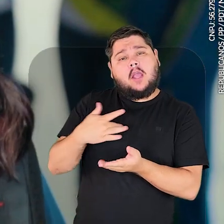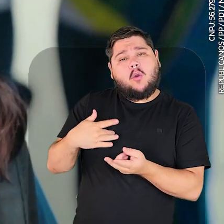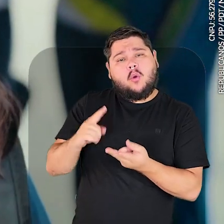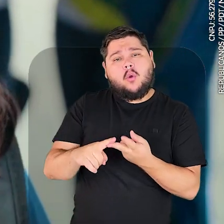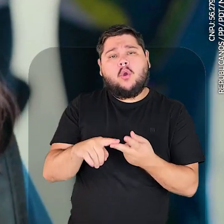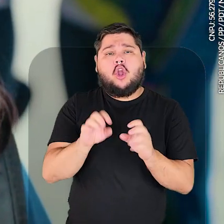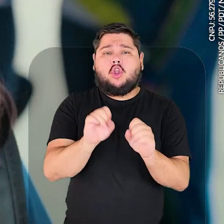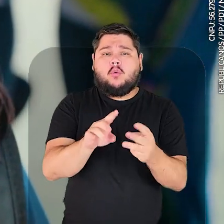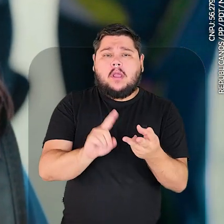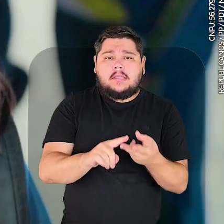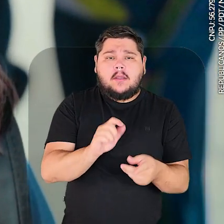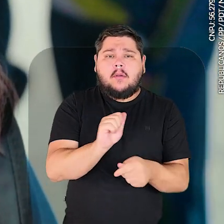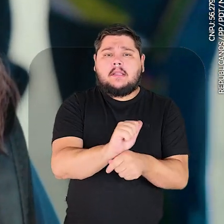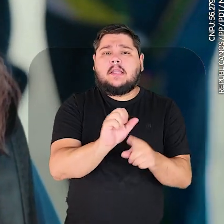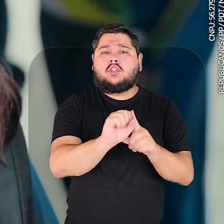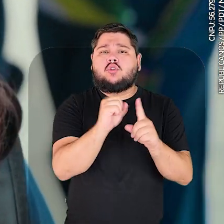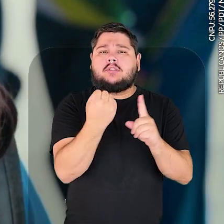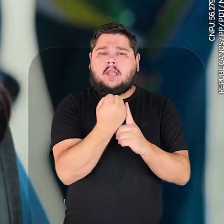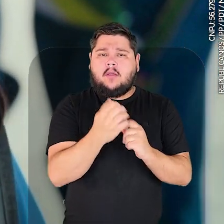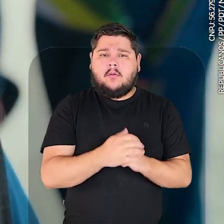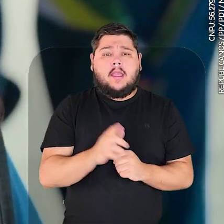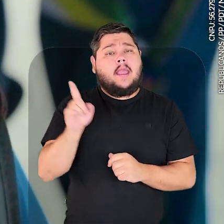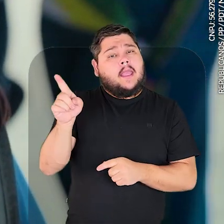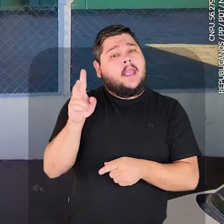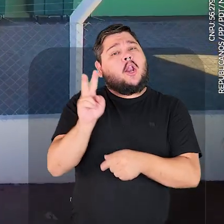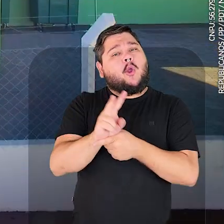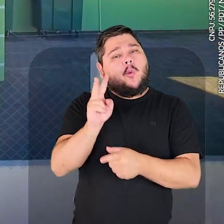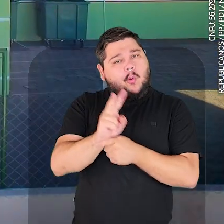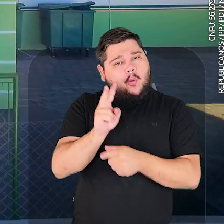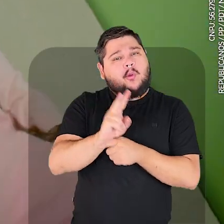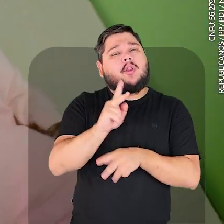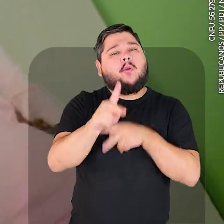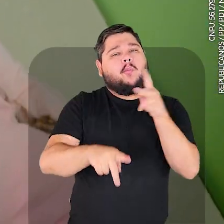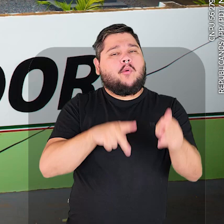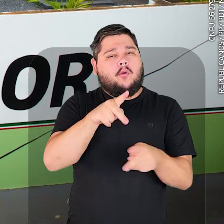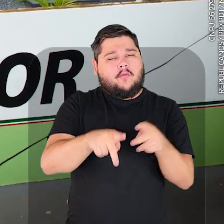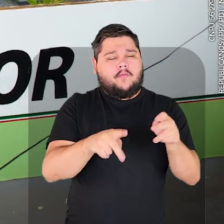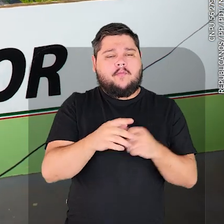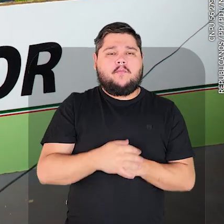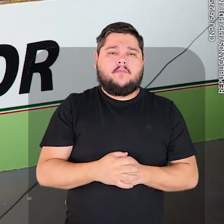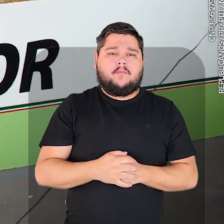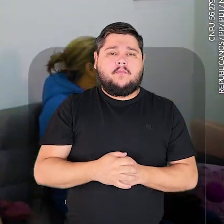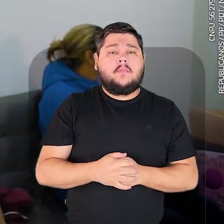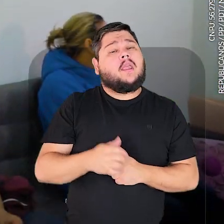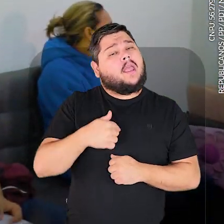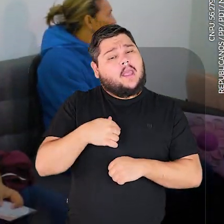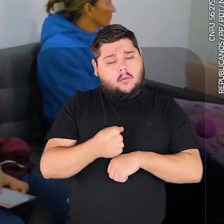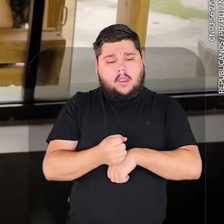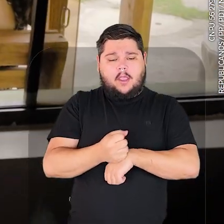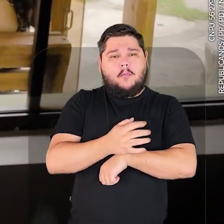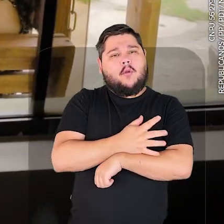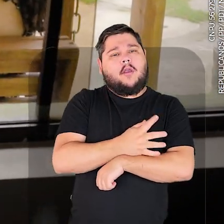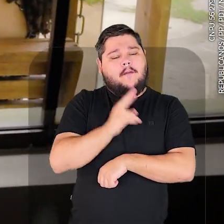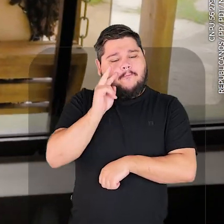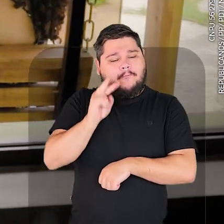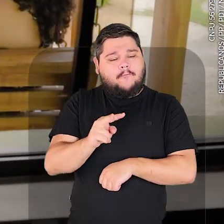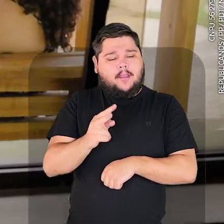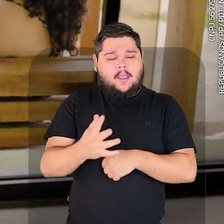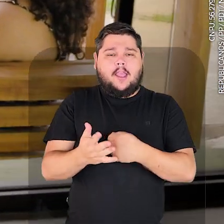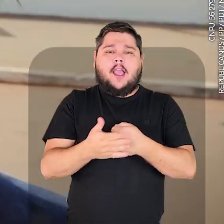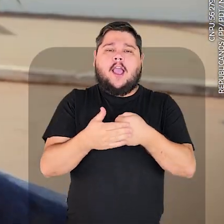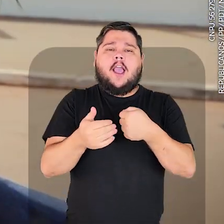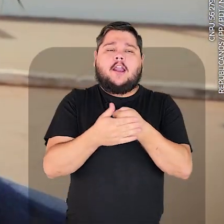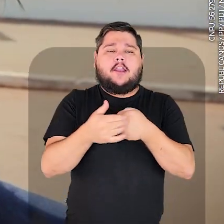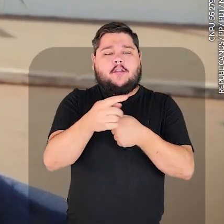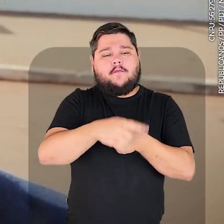Minha vida melhorou muito, eu chego tranquilando na escola, 100%. Com investimentos na saúde, na educação, na assistência social. Está